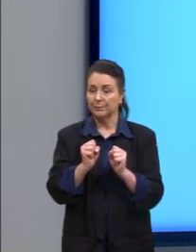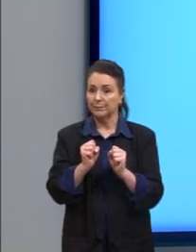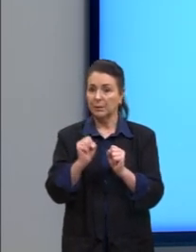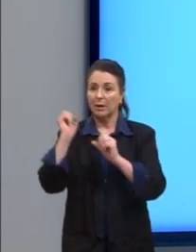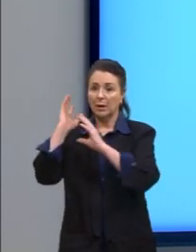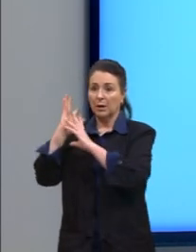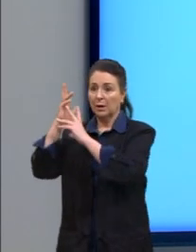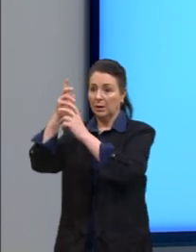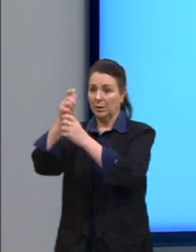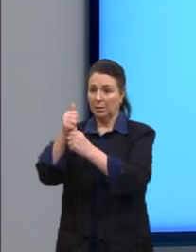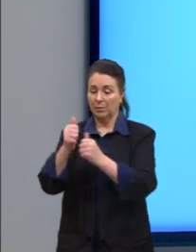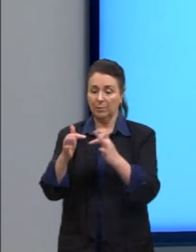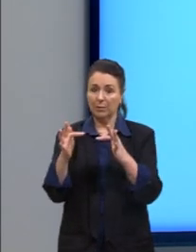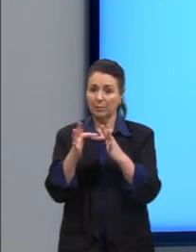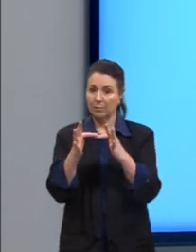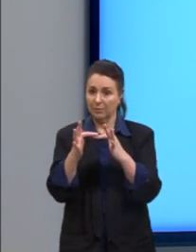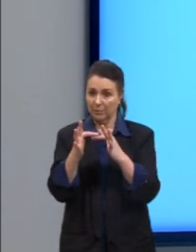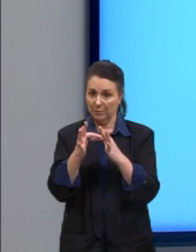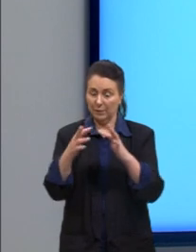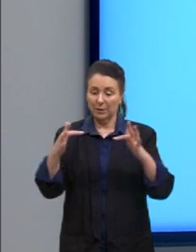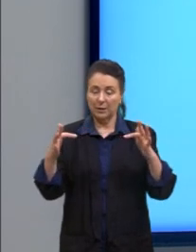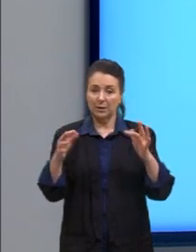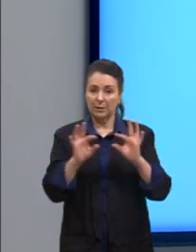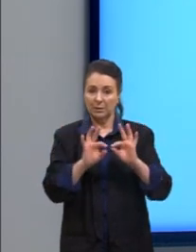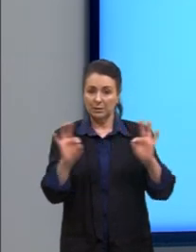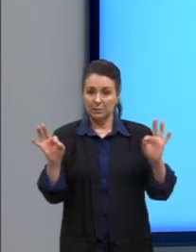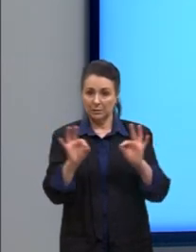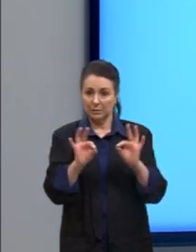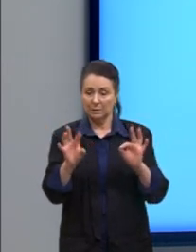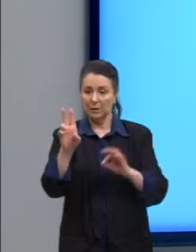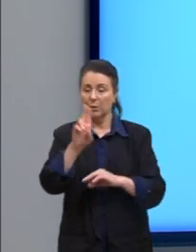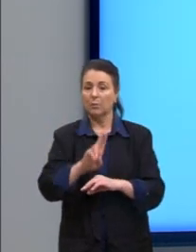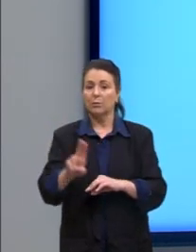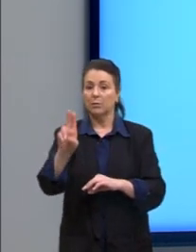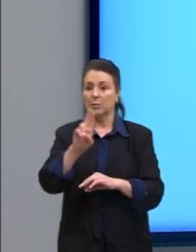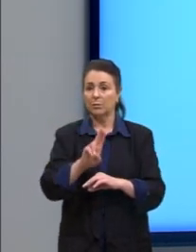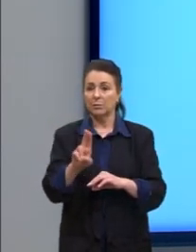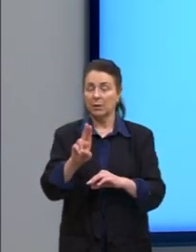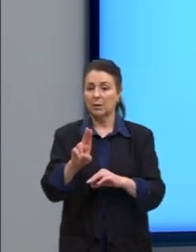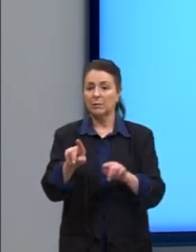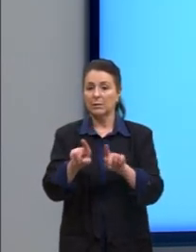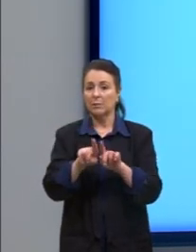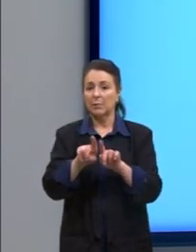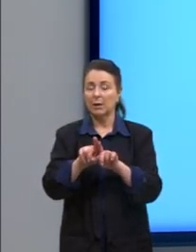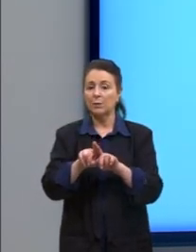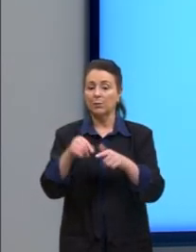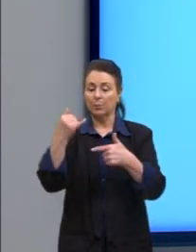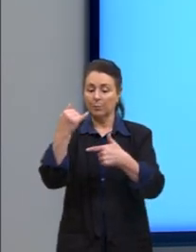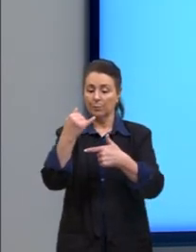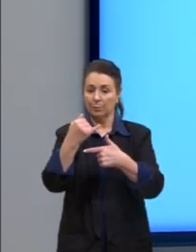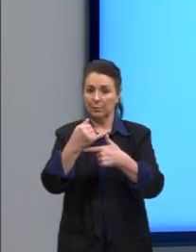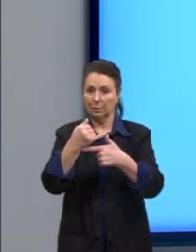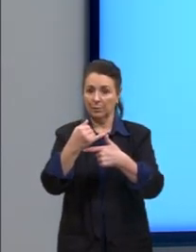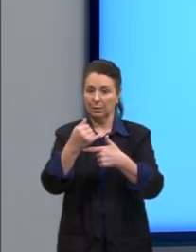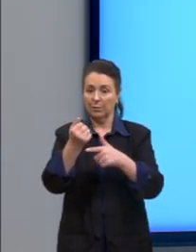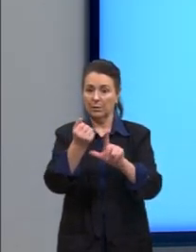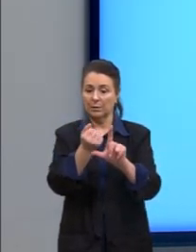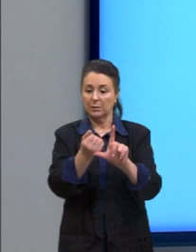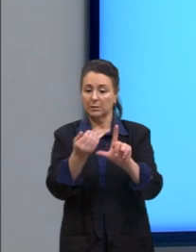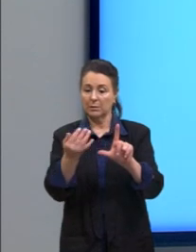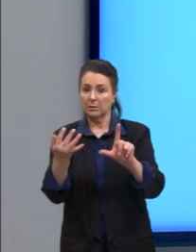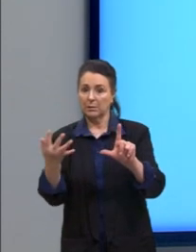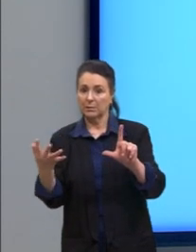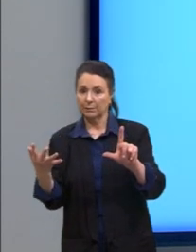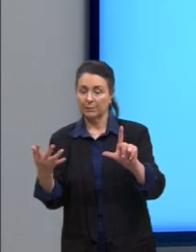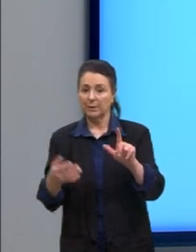Retomando a fórmula da distância, aqui a gente utilizava até o Pitágoras para chegar nessa fórmula, né, a distância